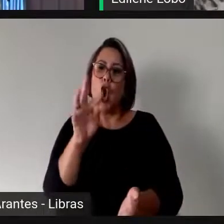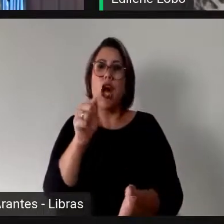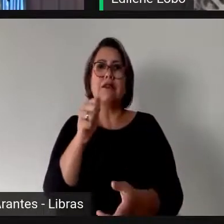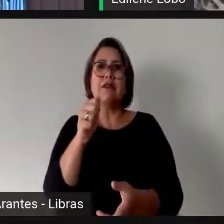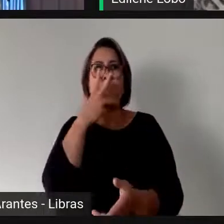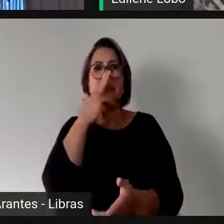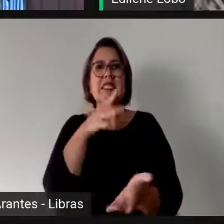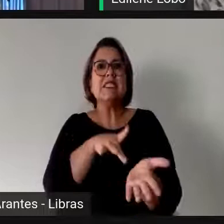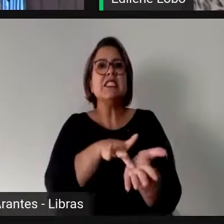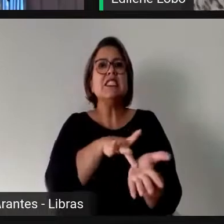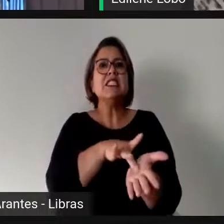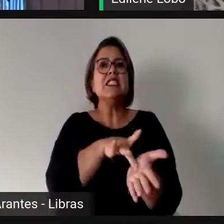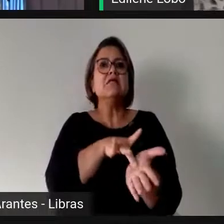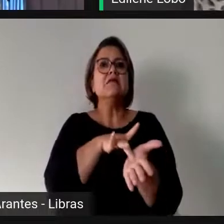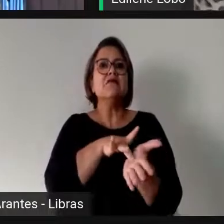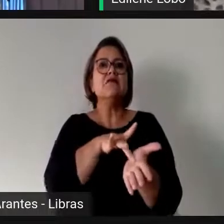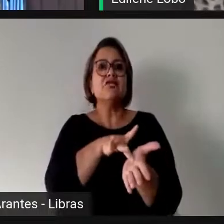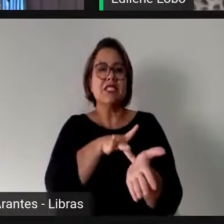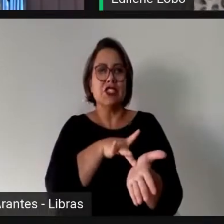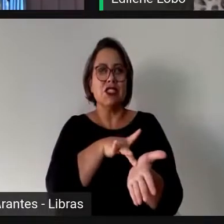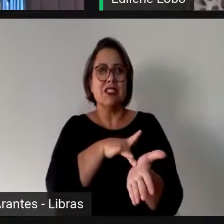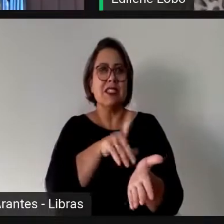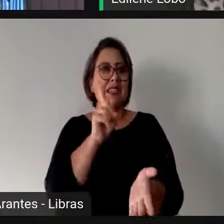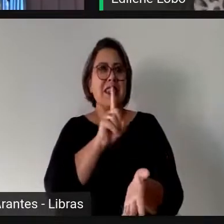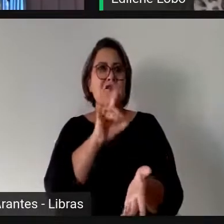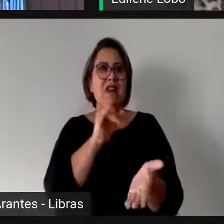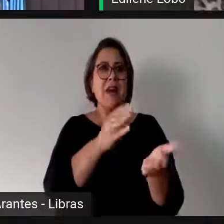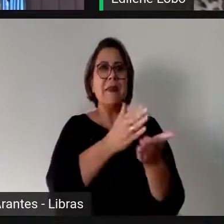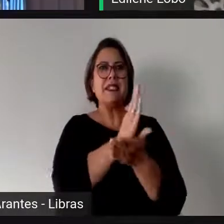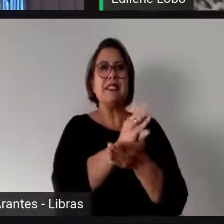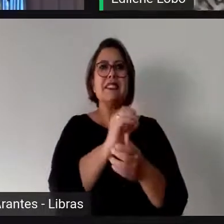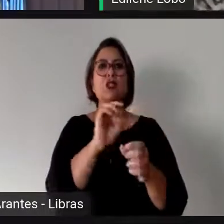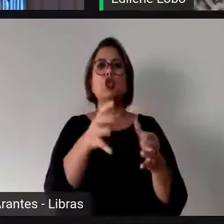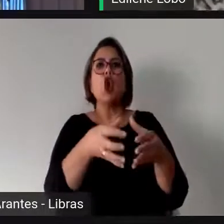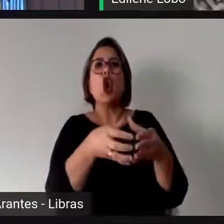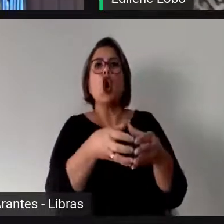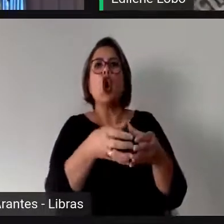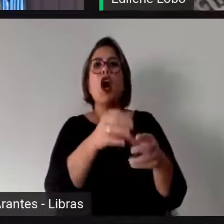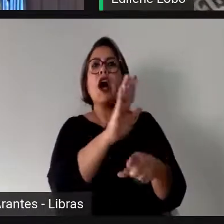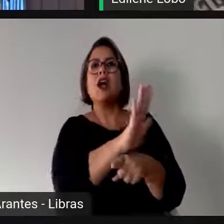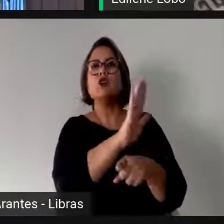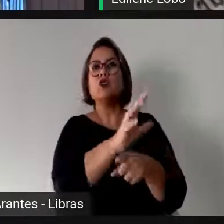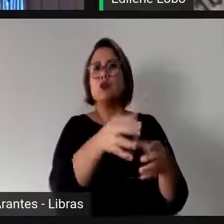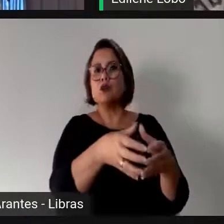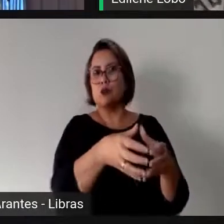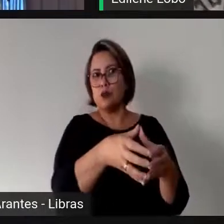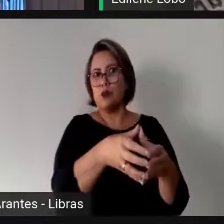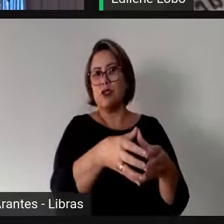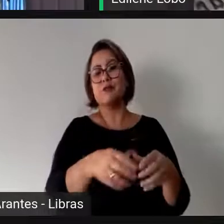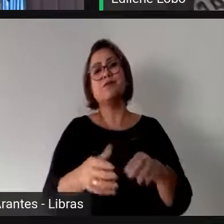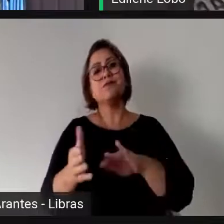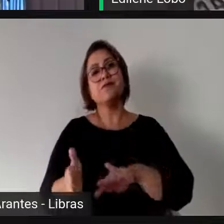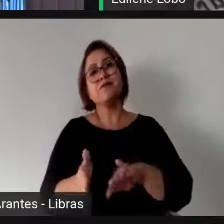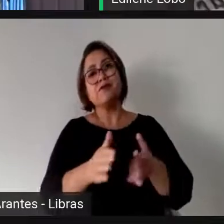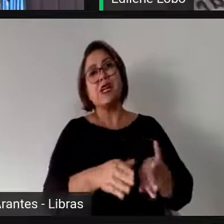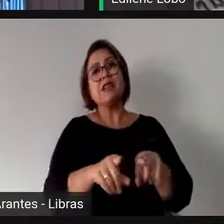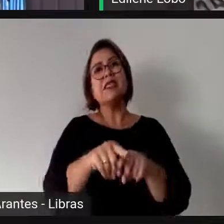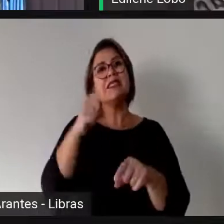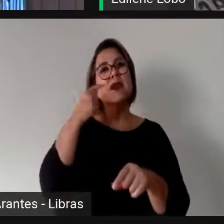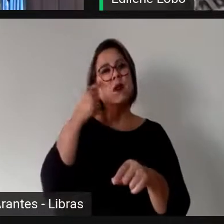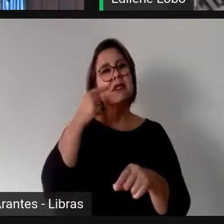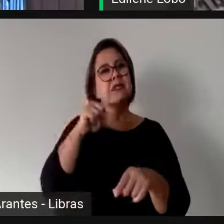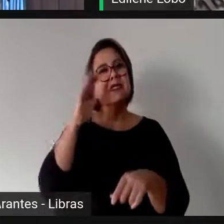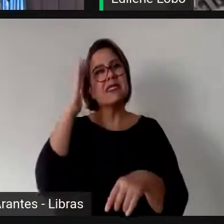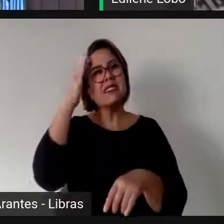nós avançamos um pouco mais desde 2018 com a interpretação da legislação brasileira